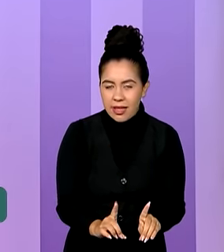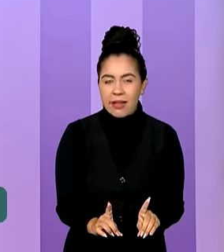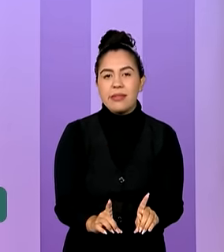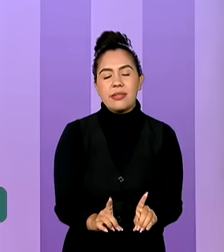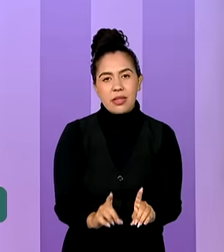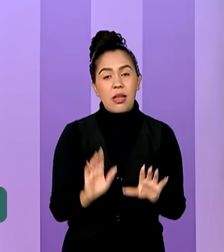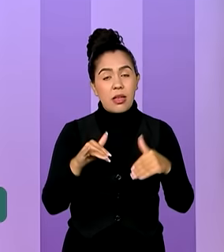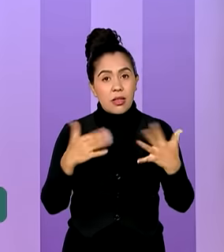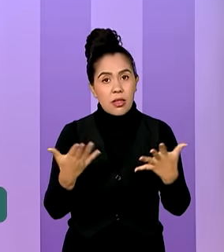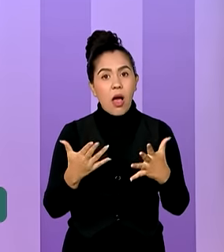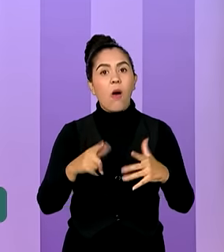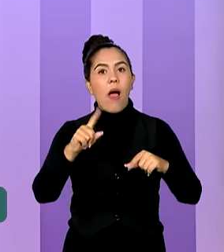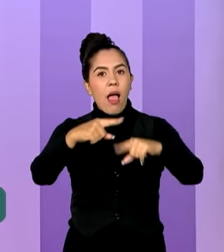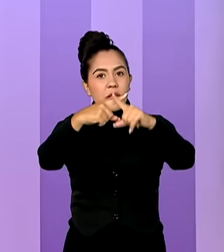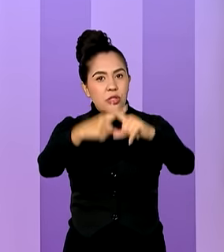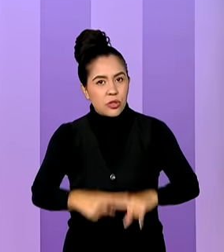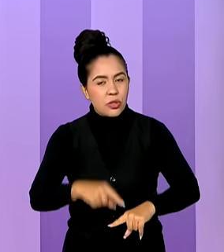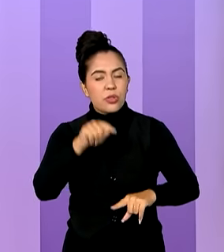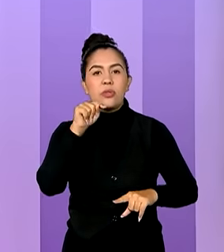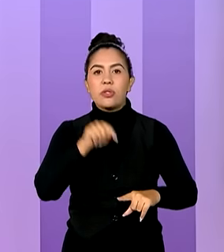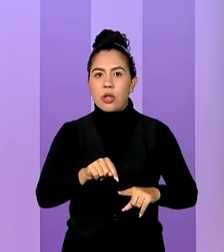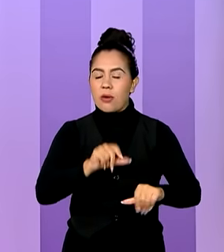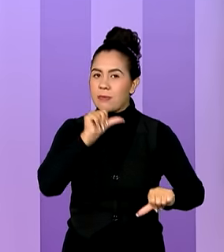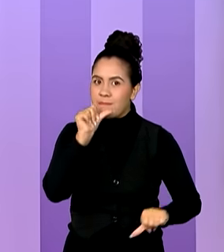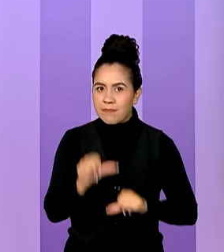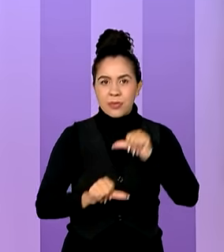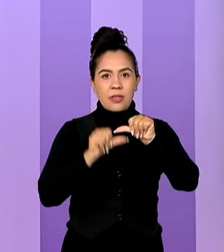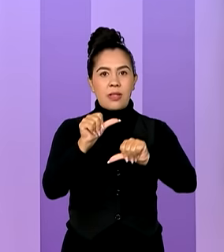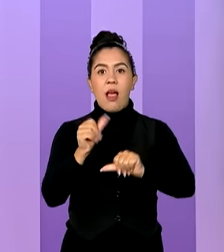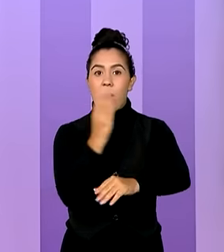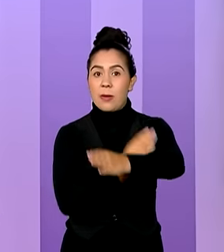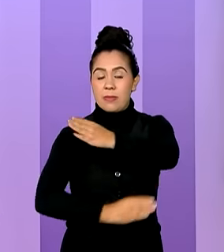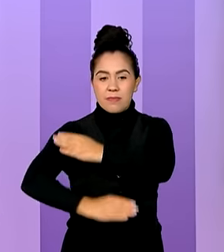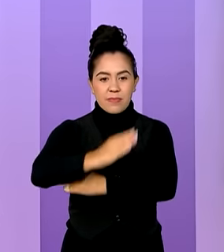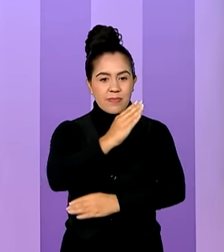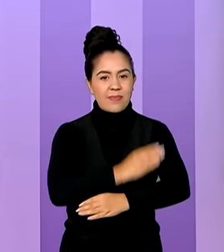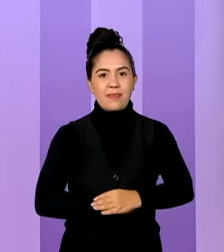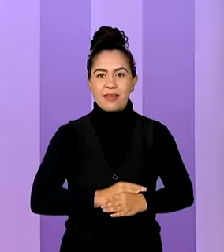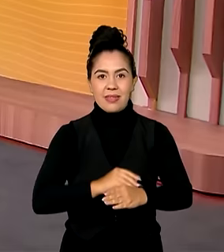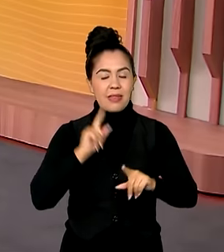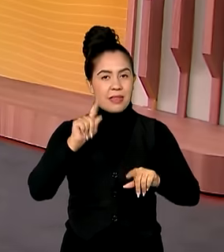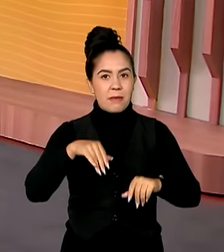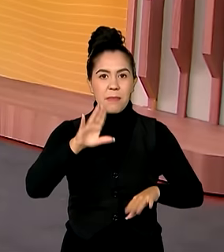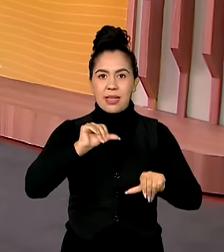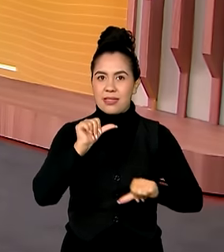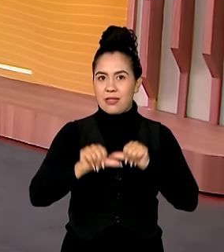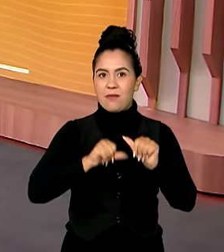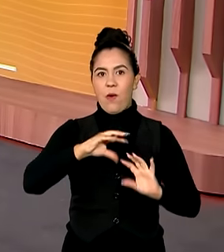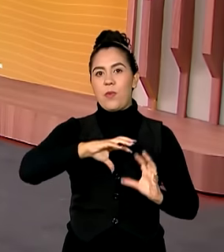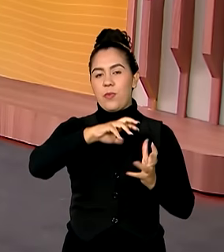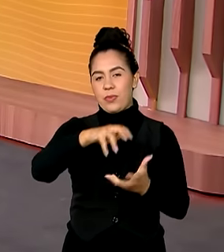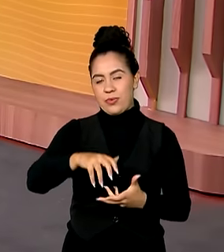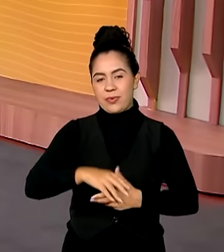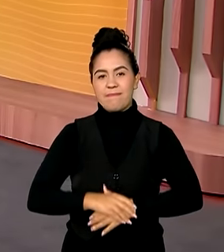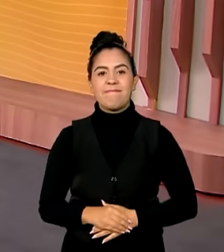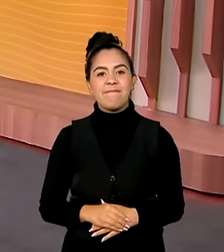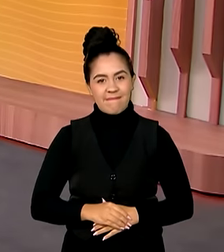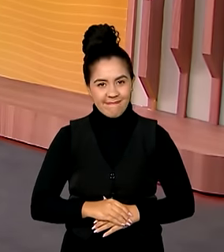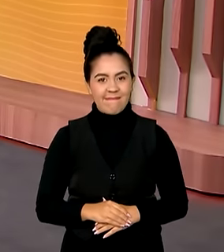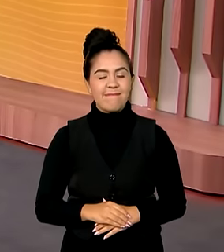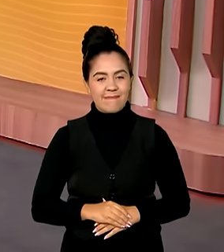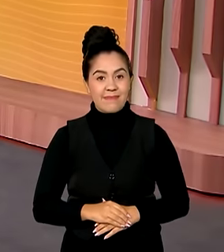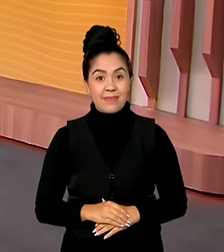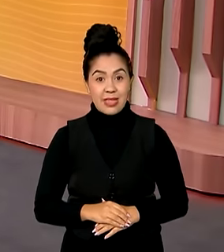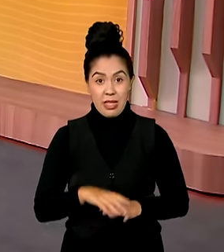Então, são jogos transformadores, o que nós sempre colocamos. Os Jogos Paralímpicos são o evento mais transformador do mundo. E não é só